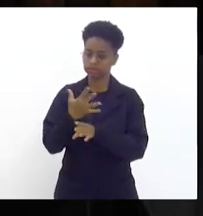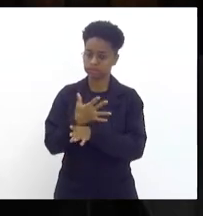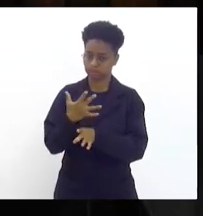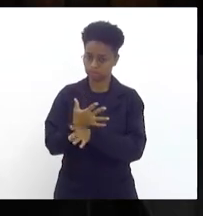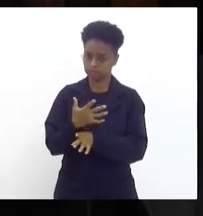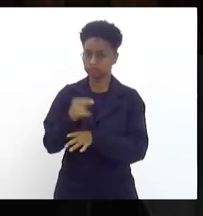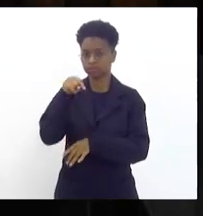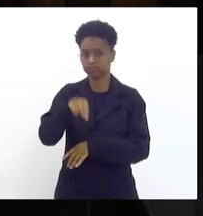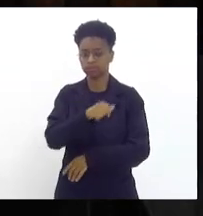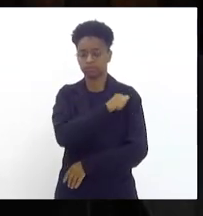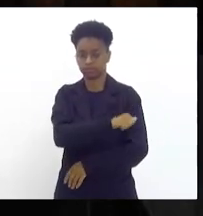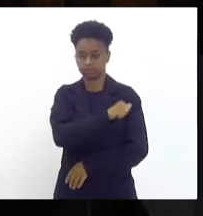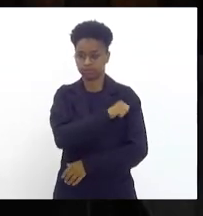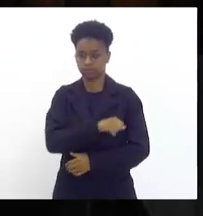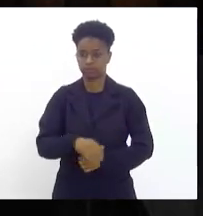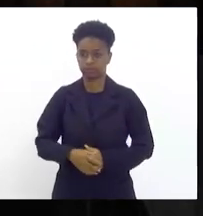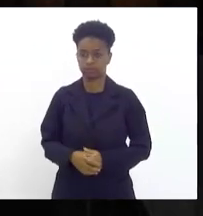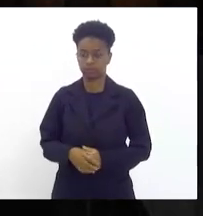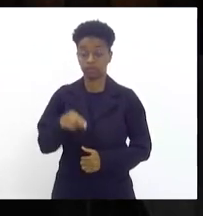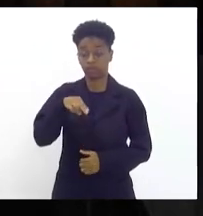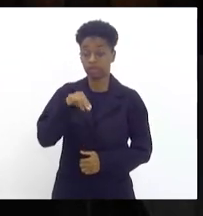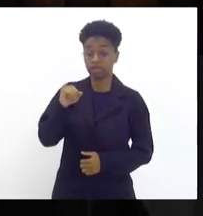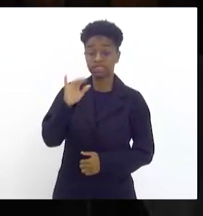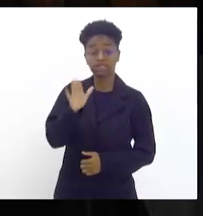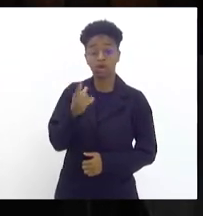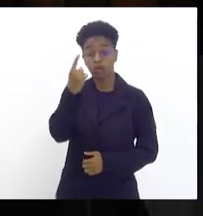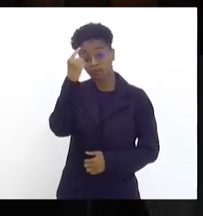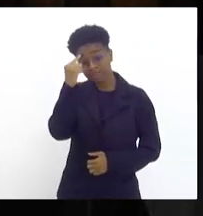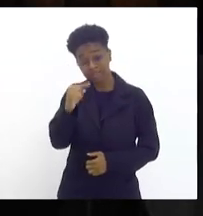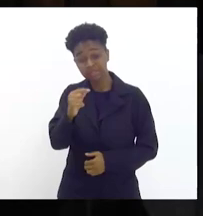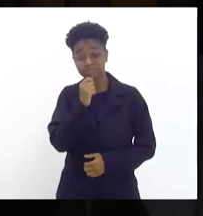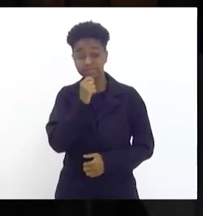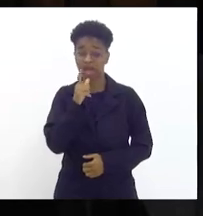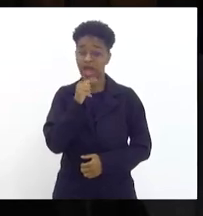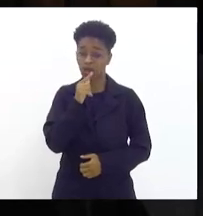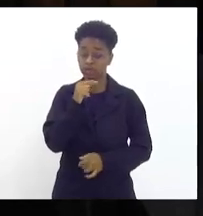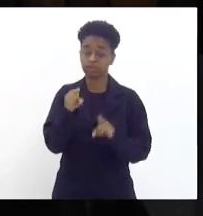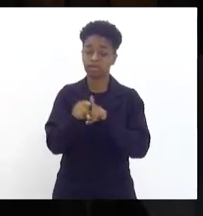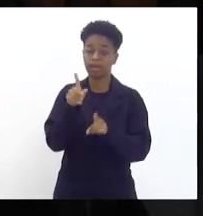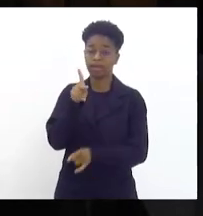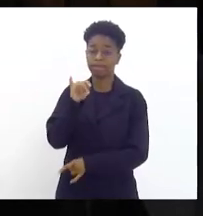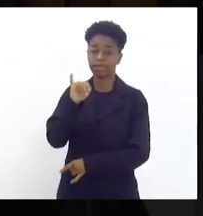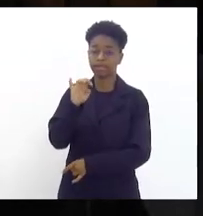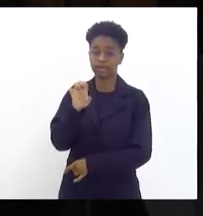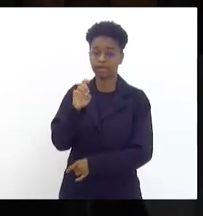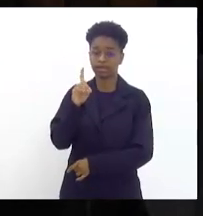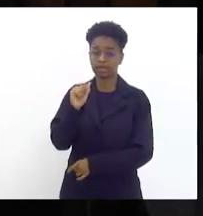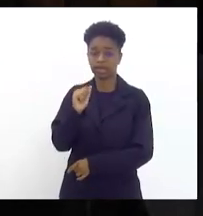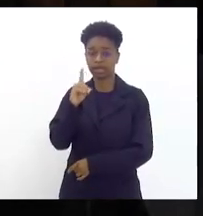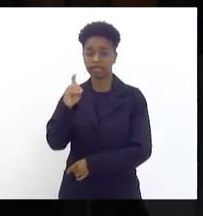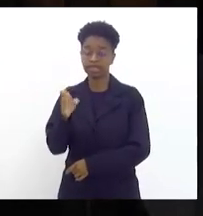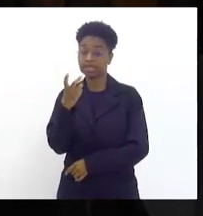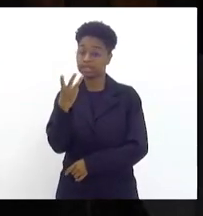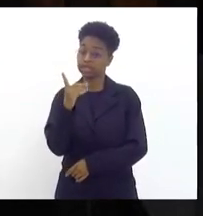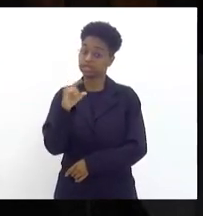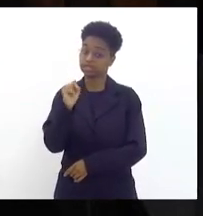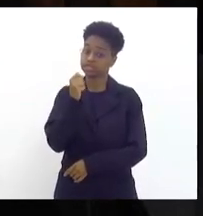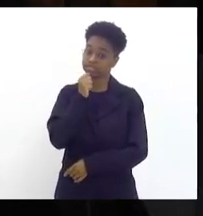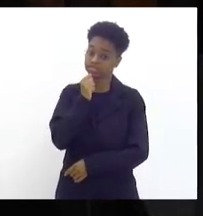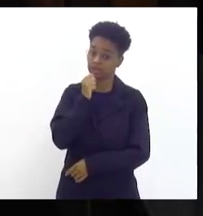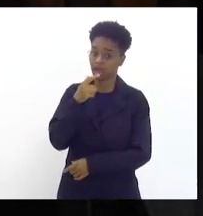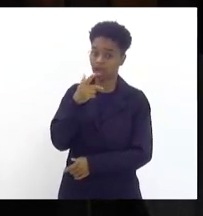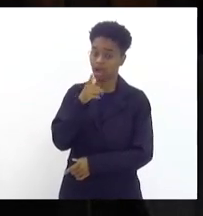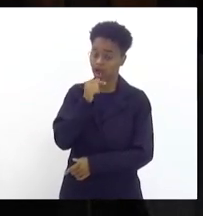do estado do Rio de Janeiro nove iguaçu está lá uma semana piedade também três dias sem água outros municípios também a